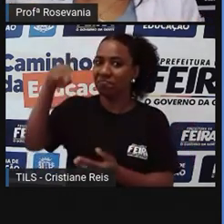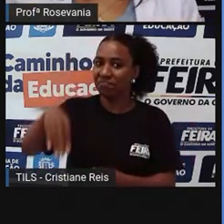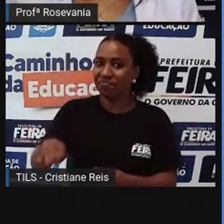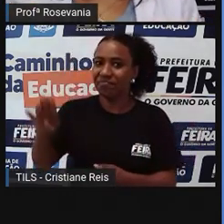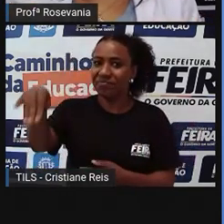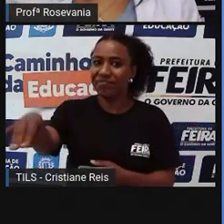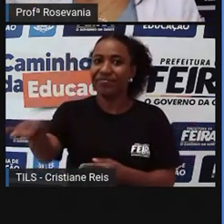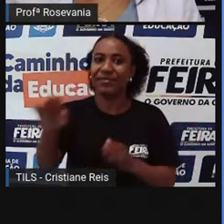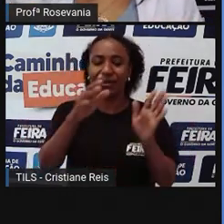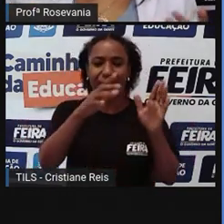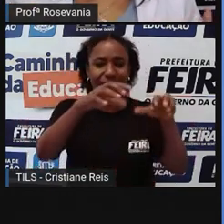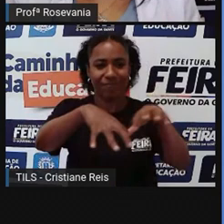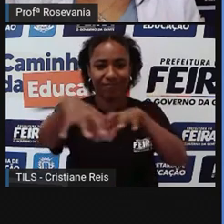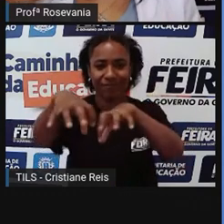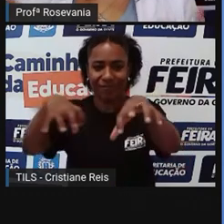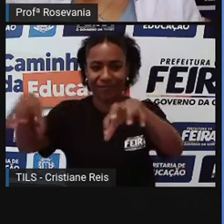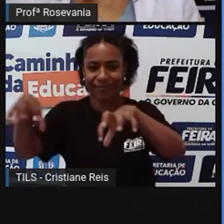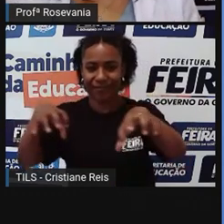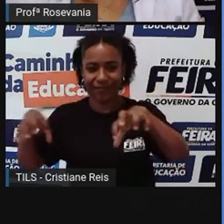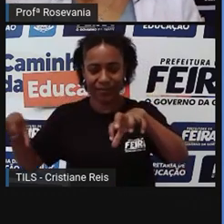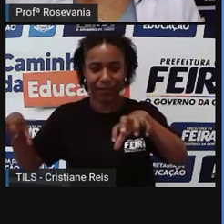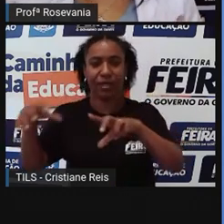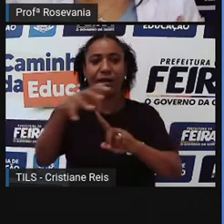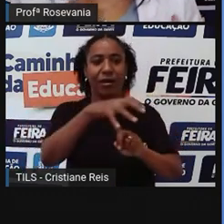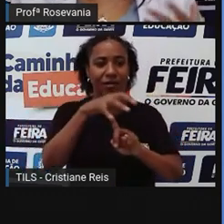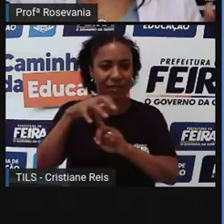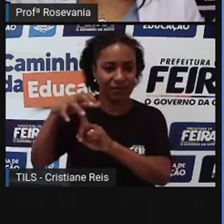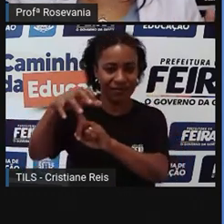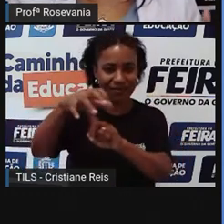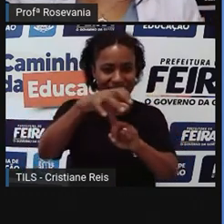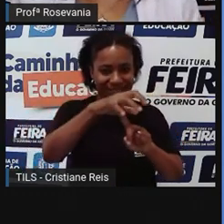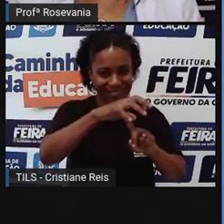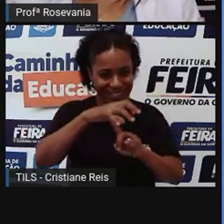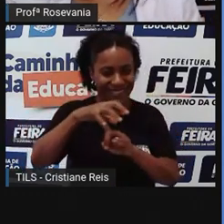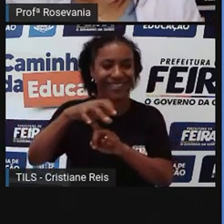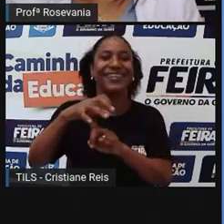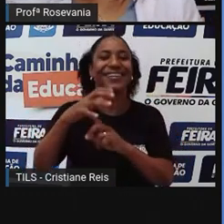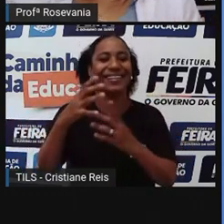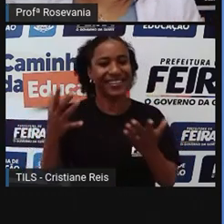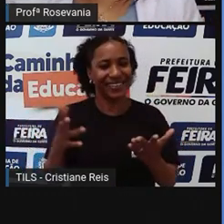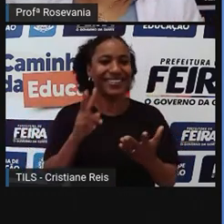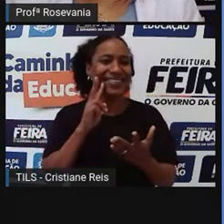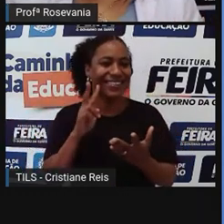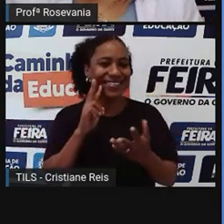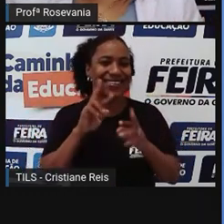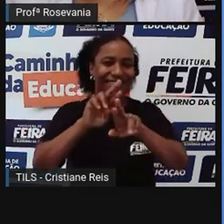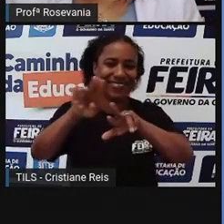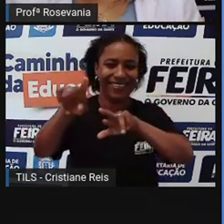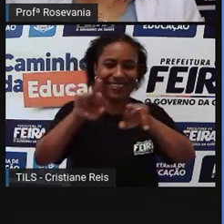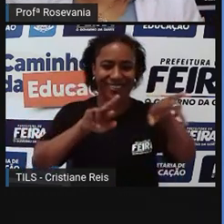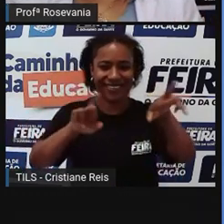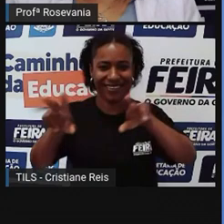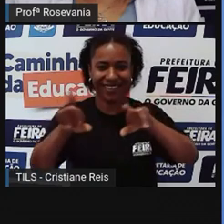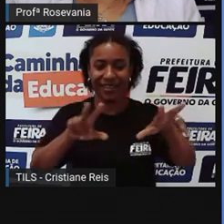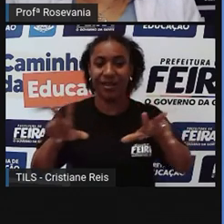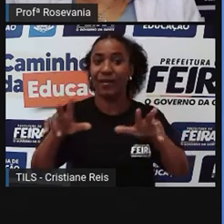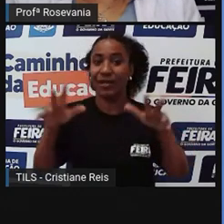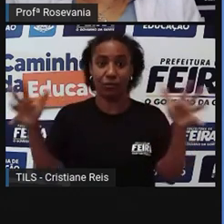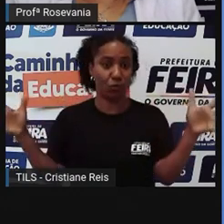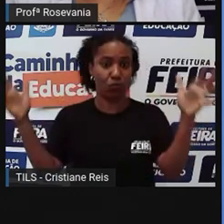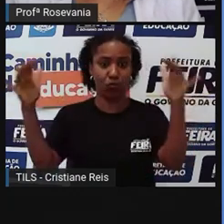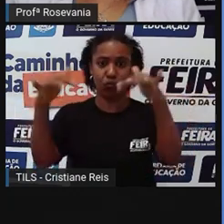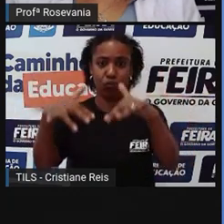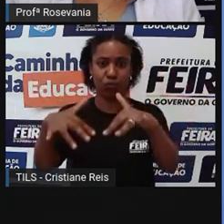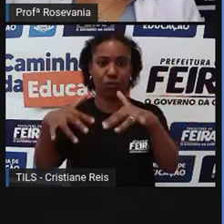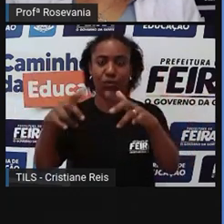lá por setores. As outras feiras tentam se organizar, mas, de qualquer forma, acaba não centralizando, como